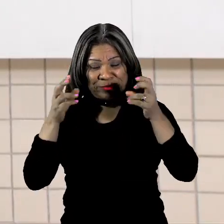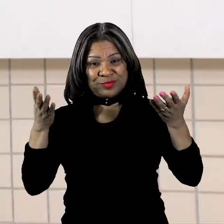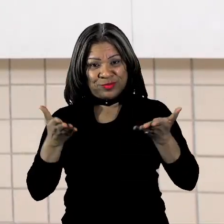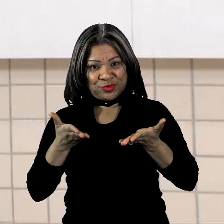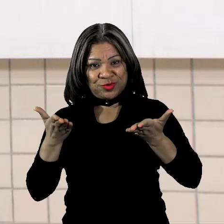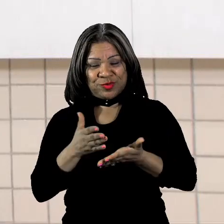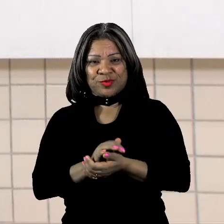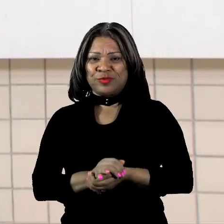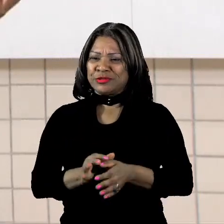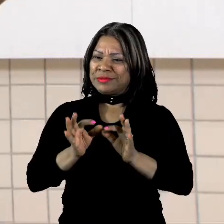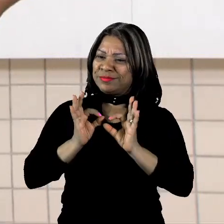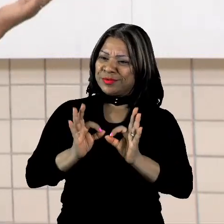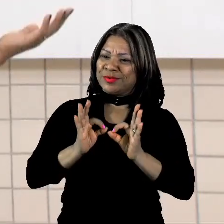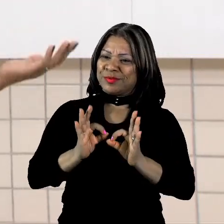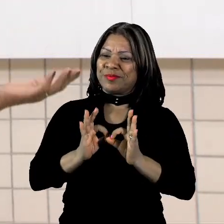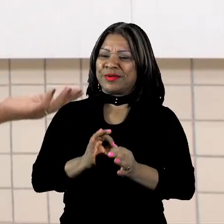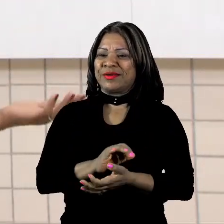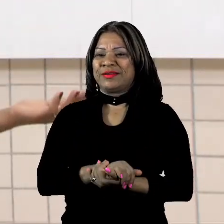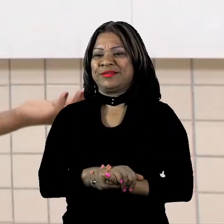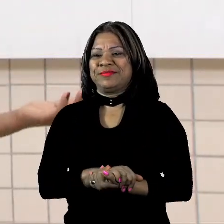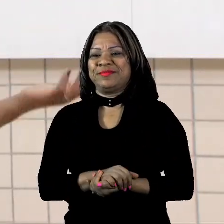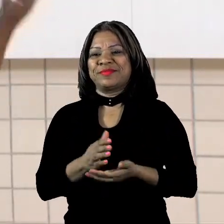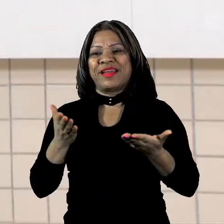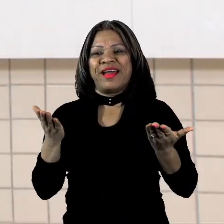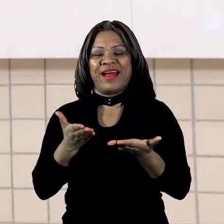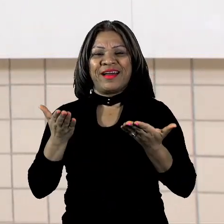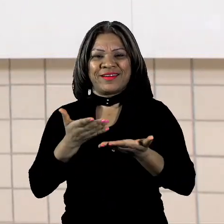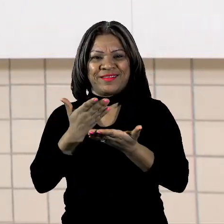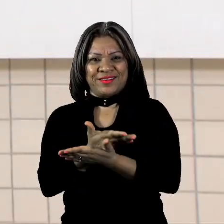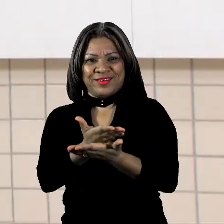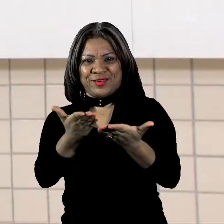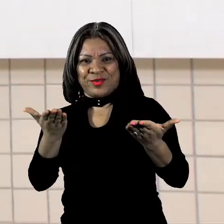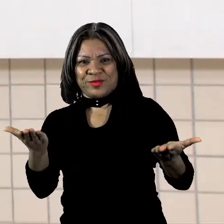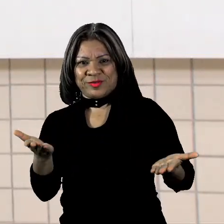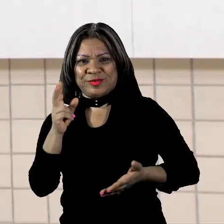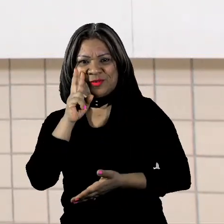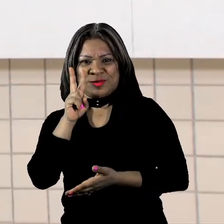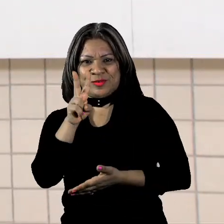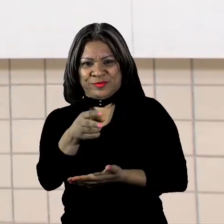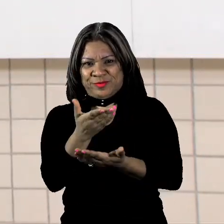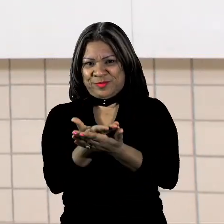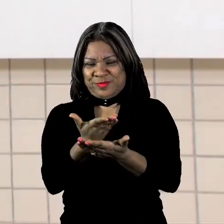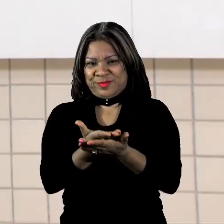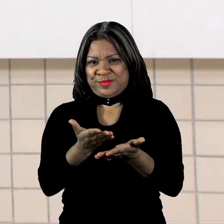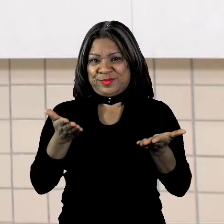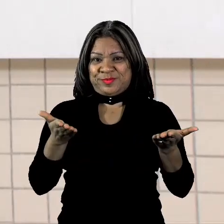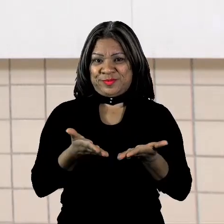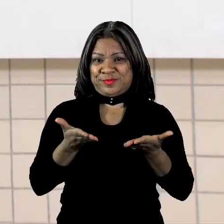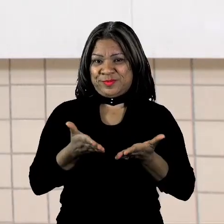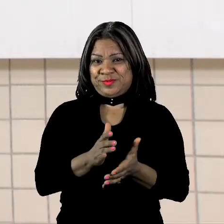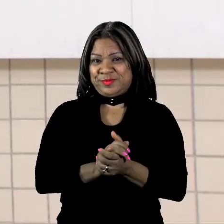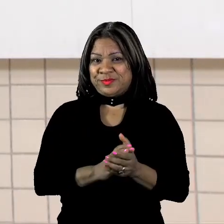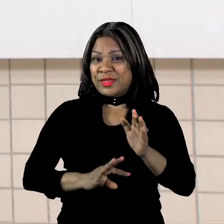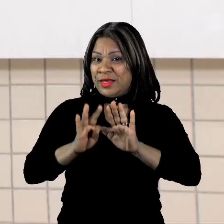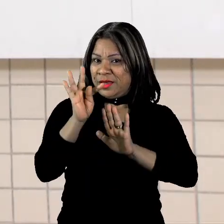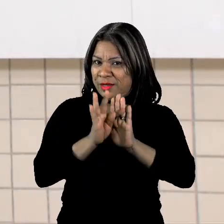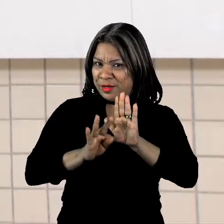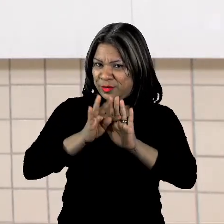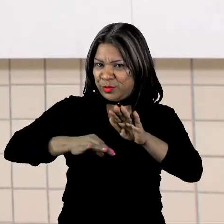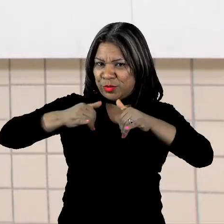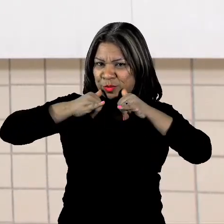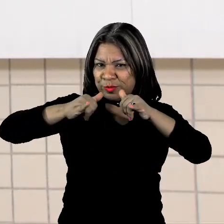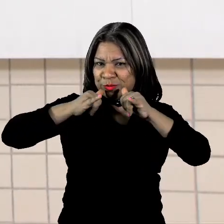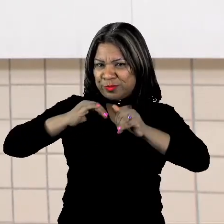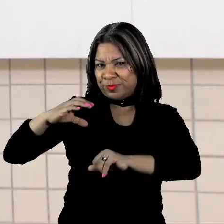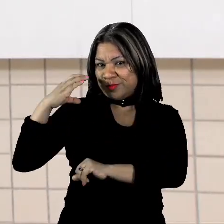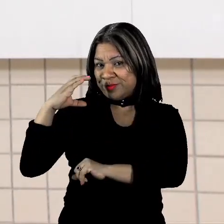muito bem. Agora é com vocês. Vimos na aula de hoje que o texto de divulgação científica